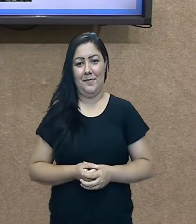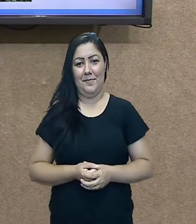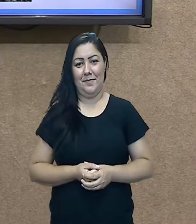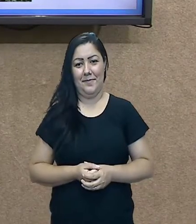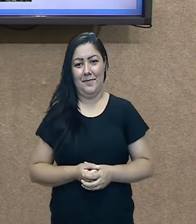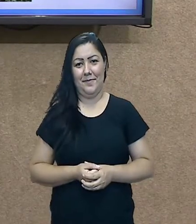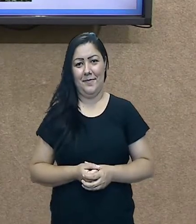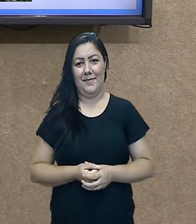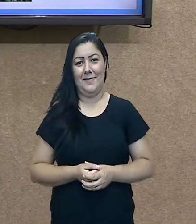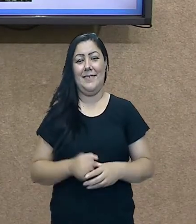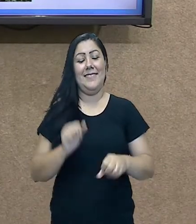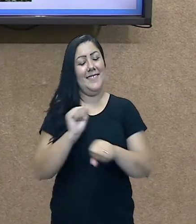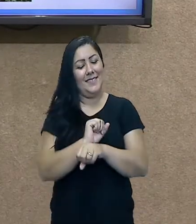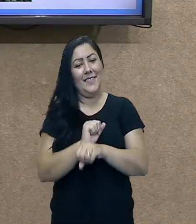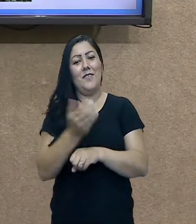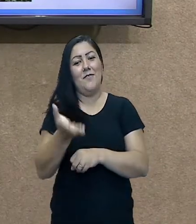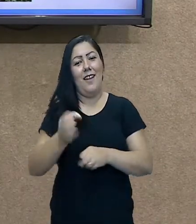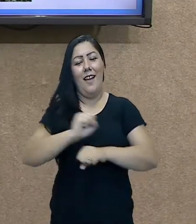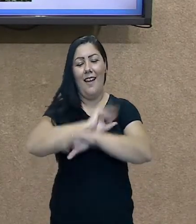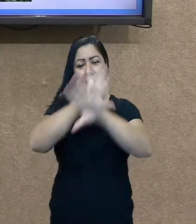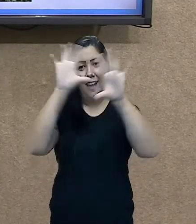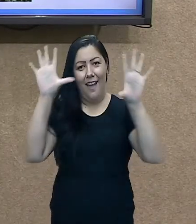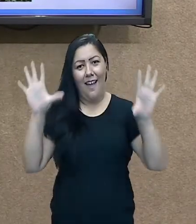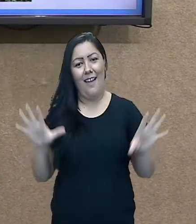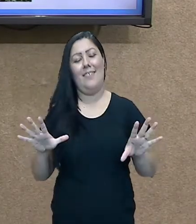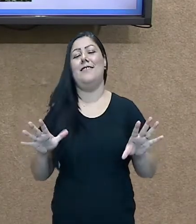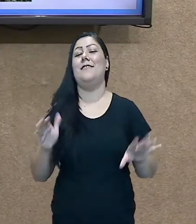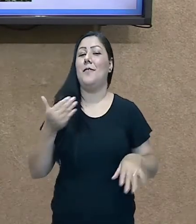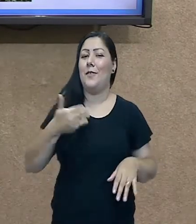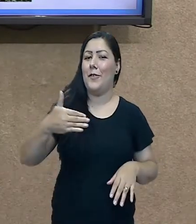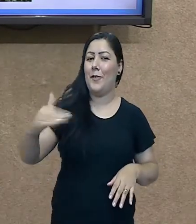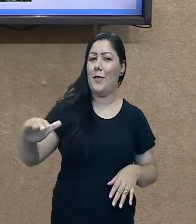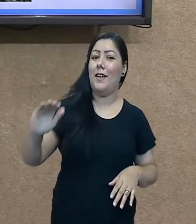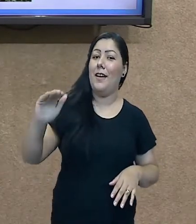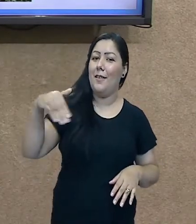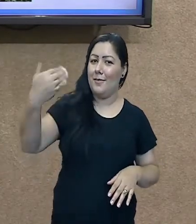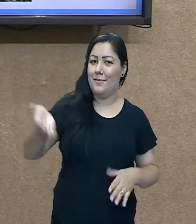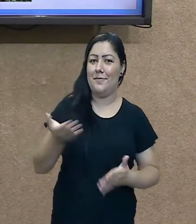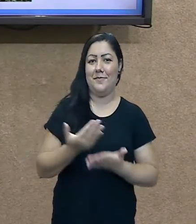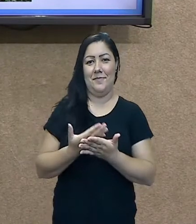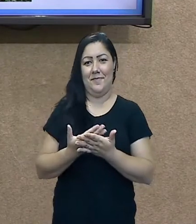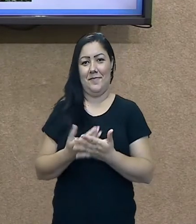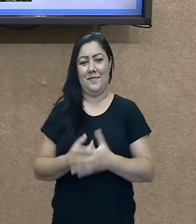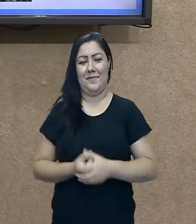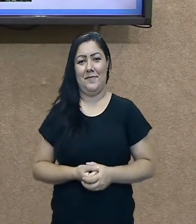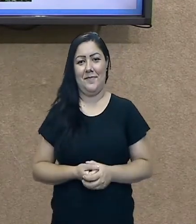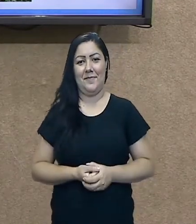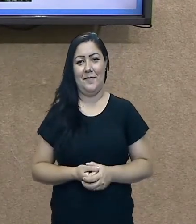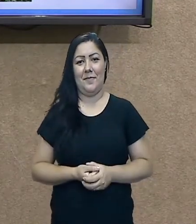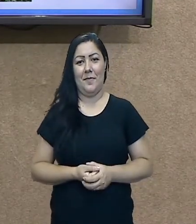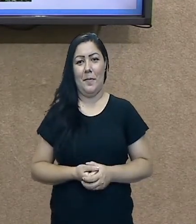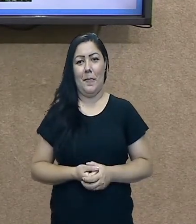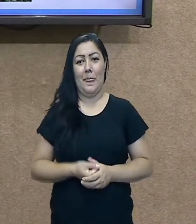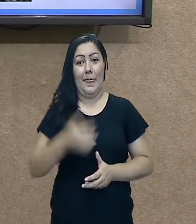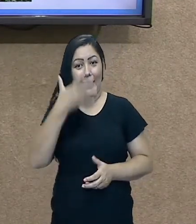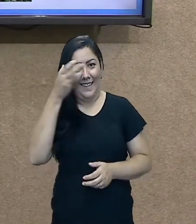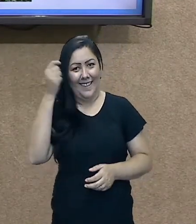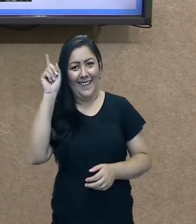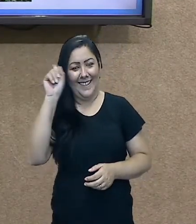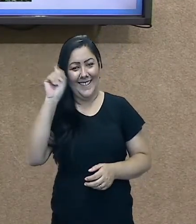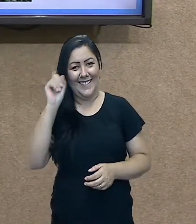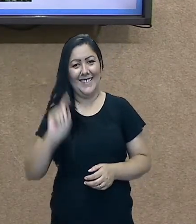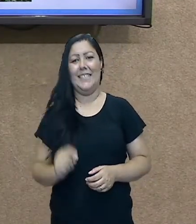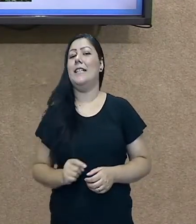espero que tenha ficado claro para vocês e nós vamos continuar na próxima aula. Mas não esqueça de acessar